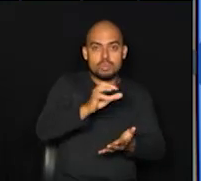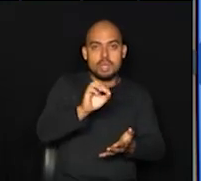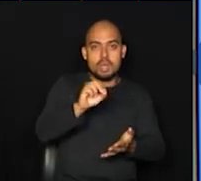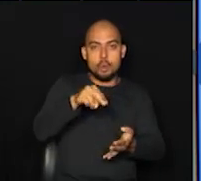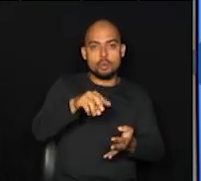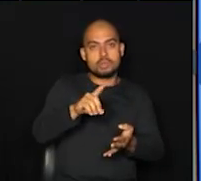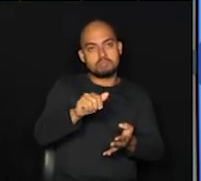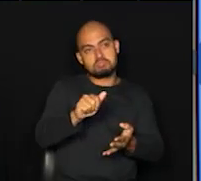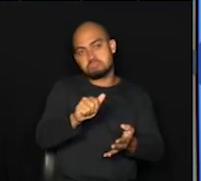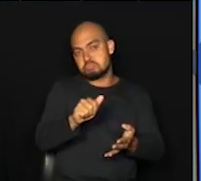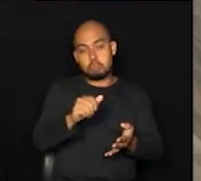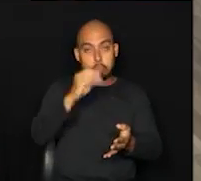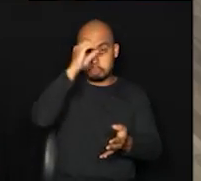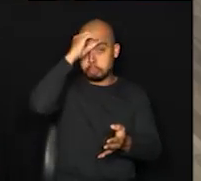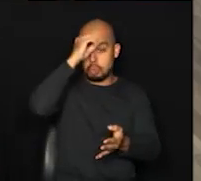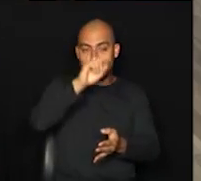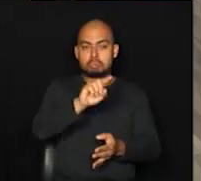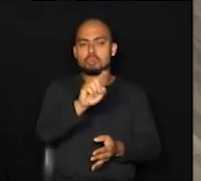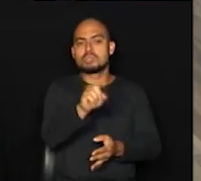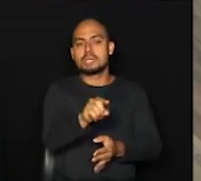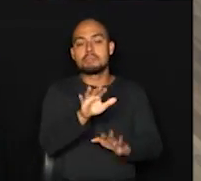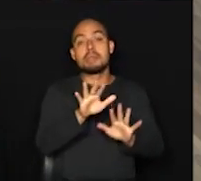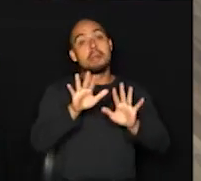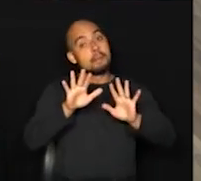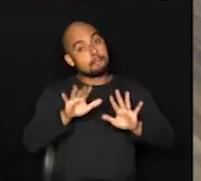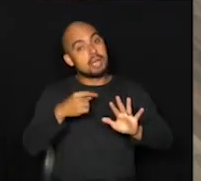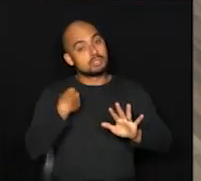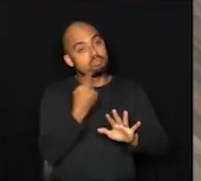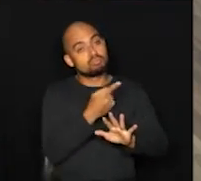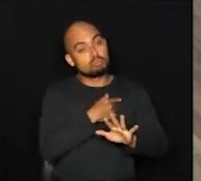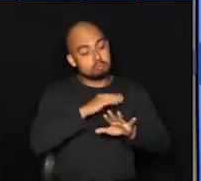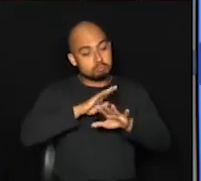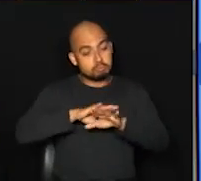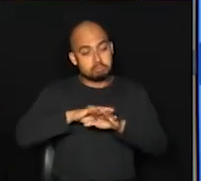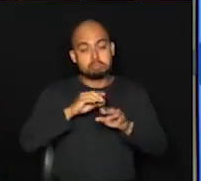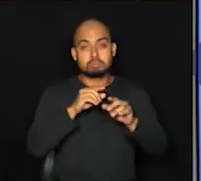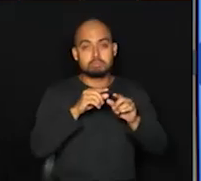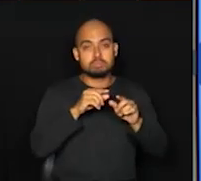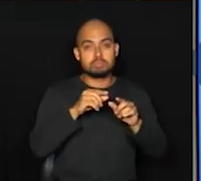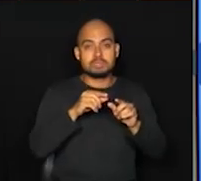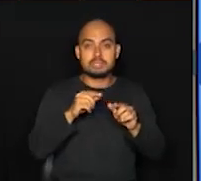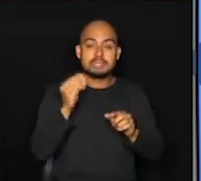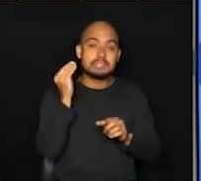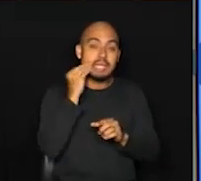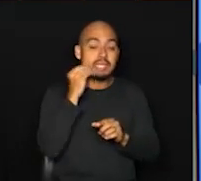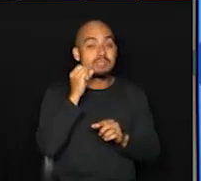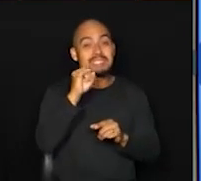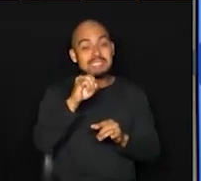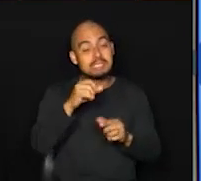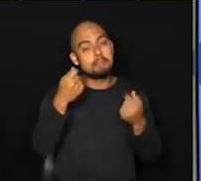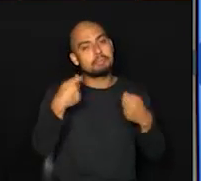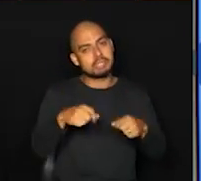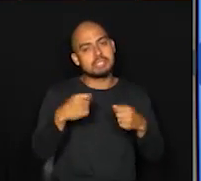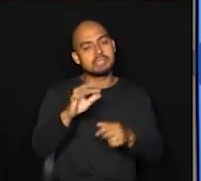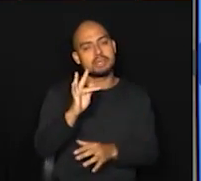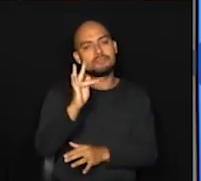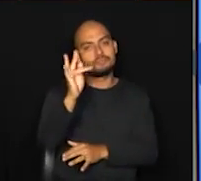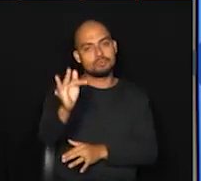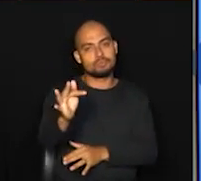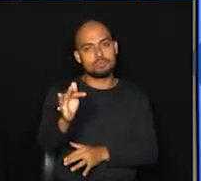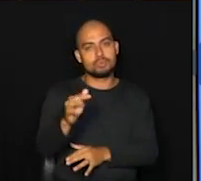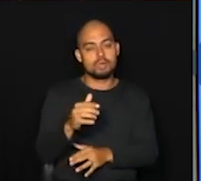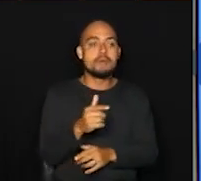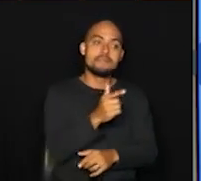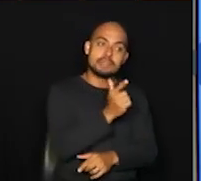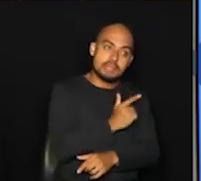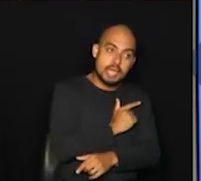ter a precaução caso precise de atendimento, de voltar ao hospital de campanha, vamos ter